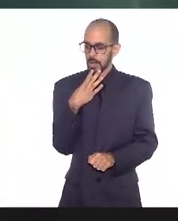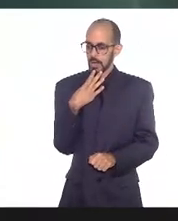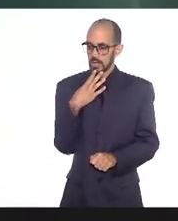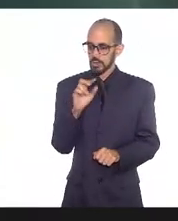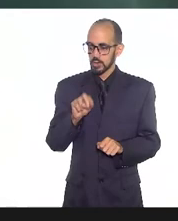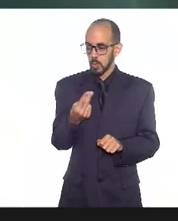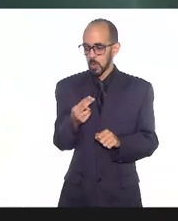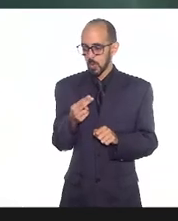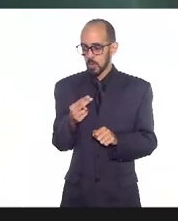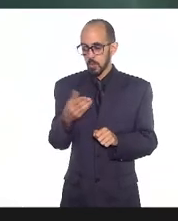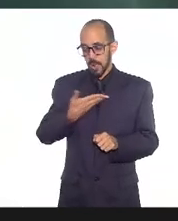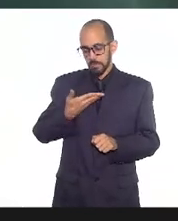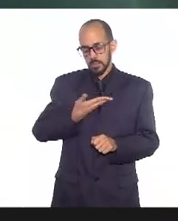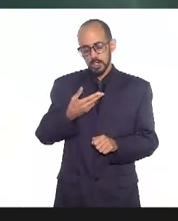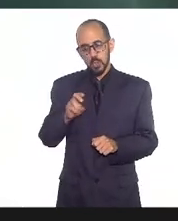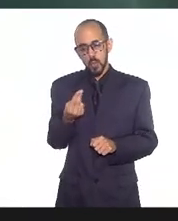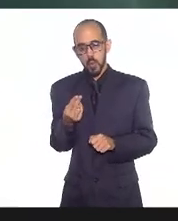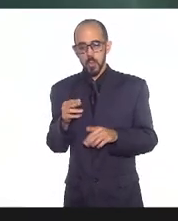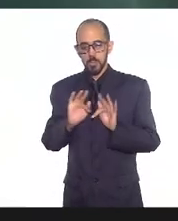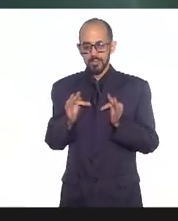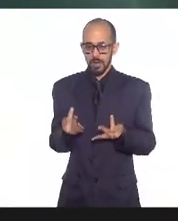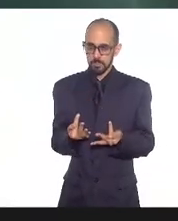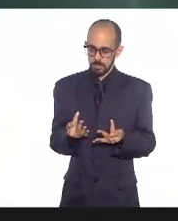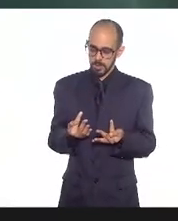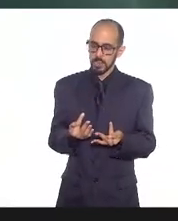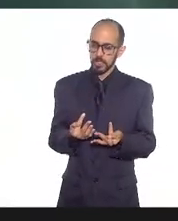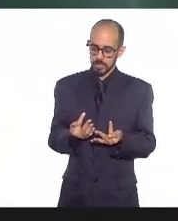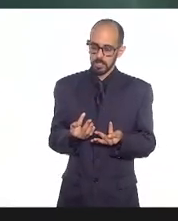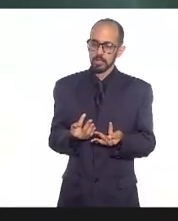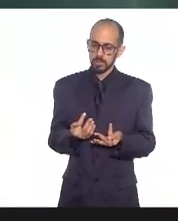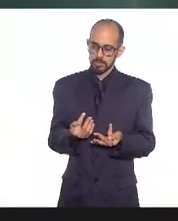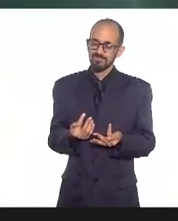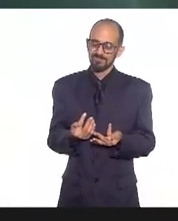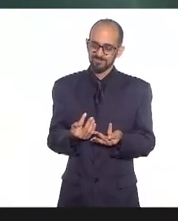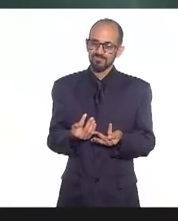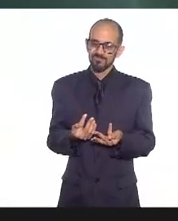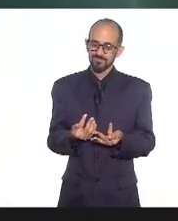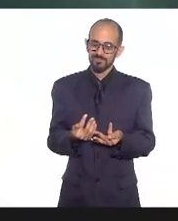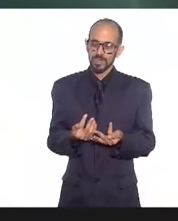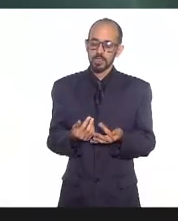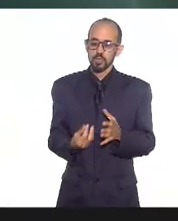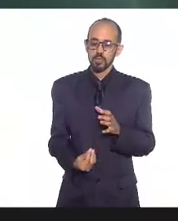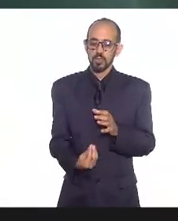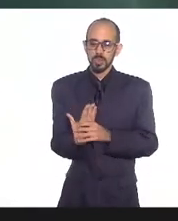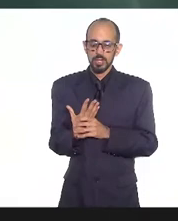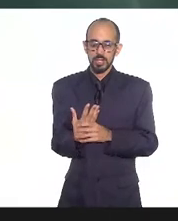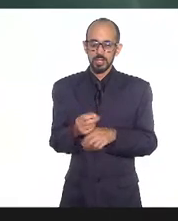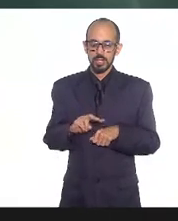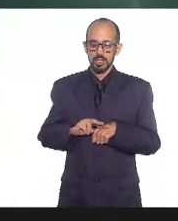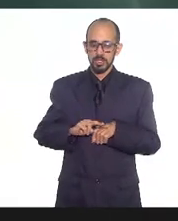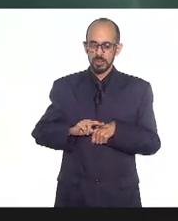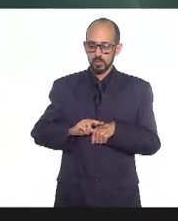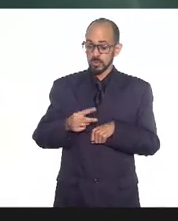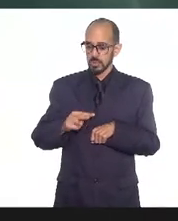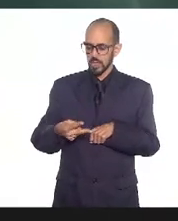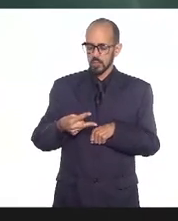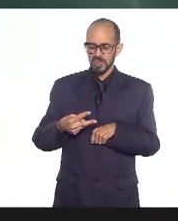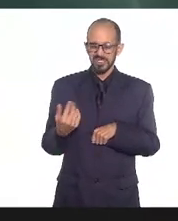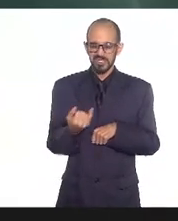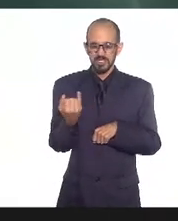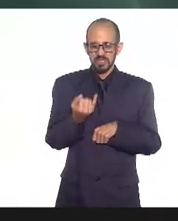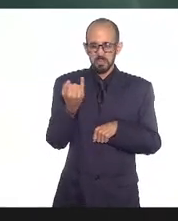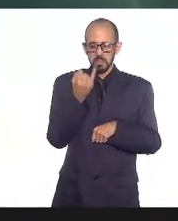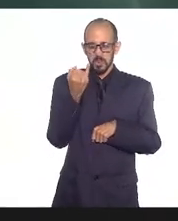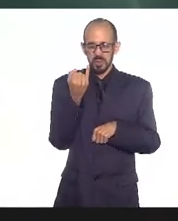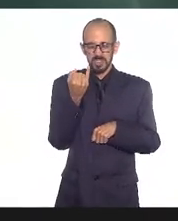pago o preço dessa doença então isso tudo gera sequelas emocionais importantes existem vários trabalhos na